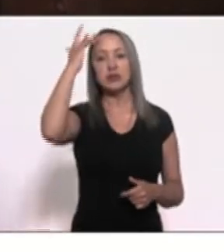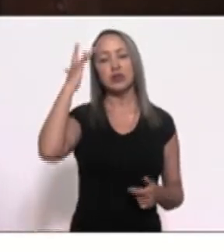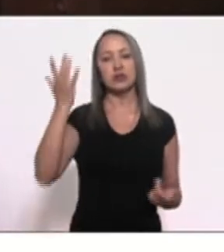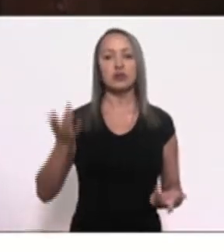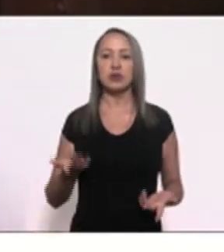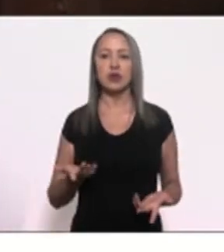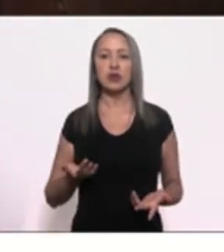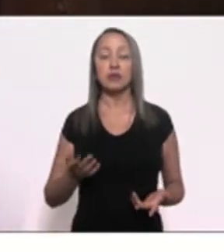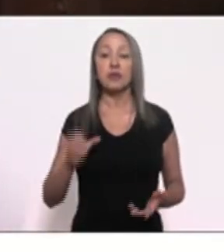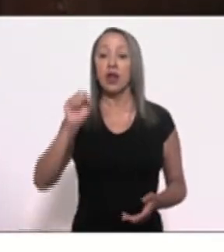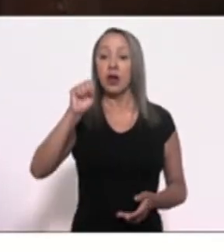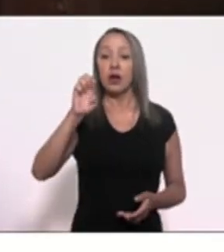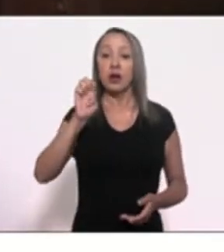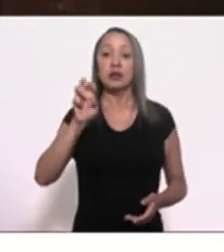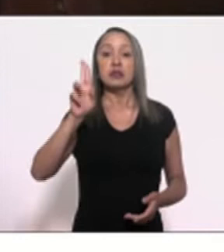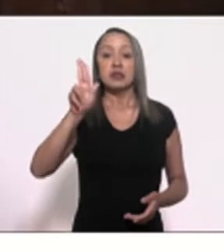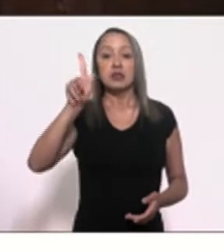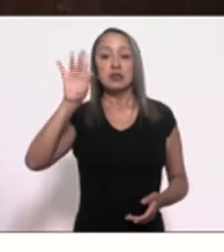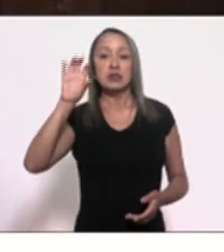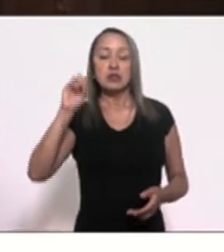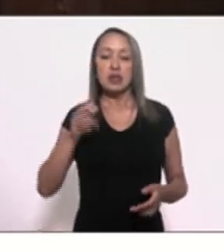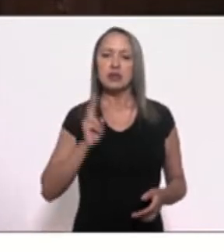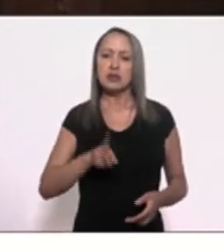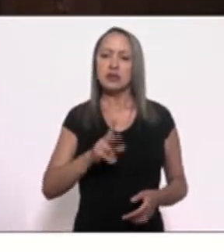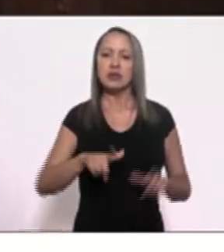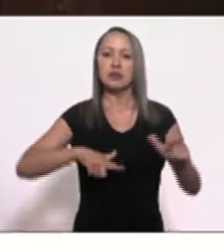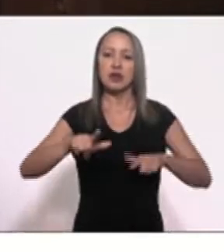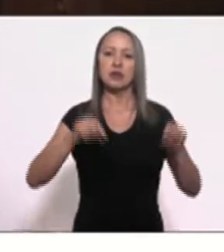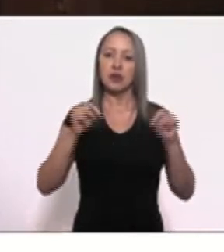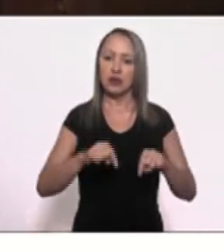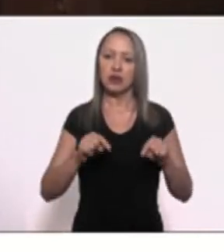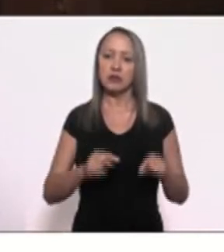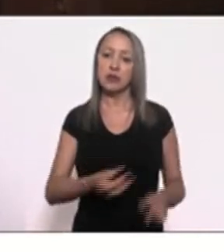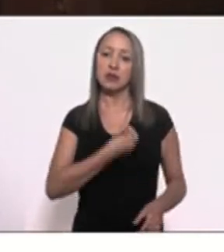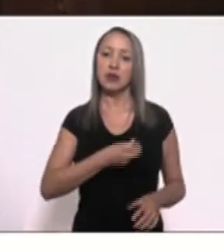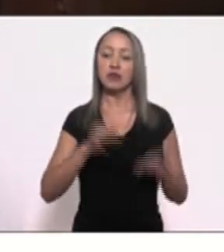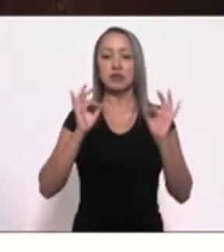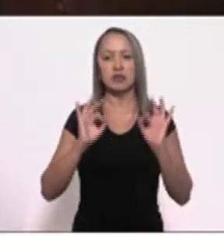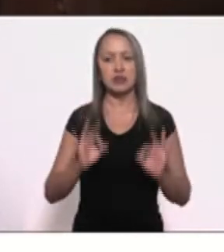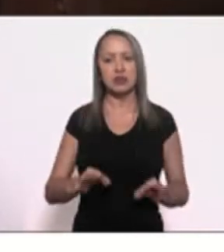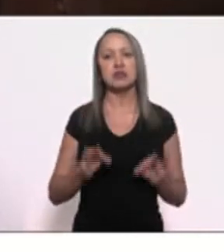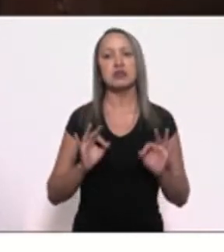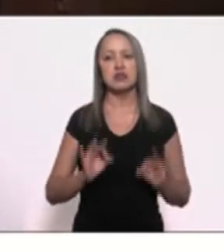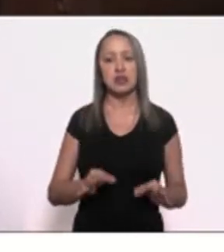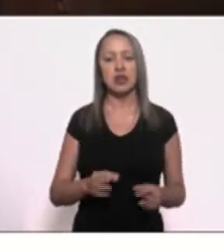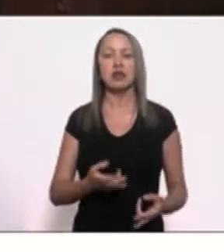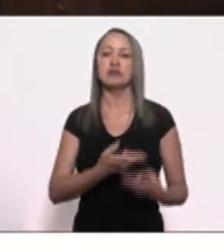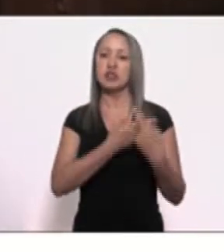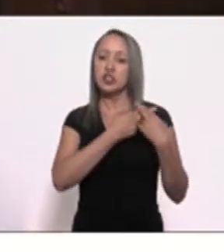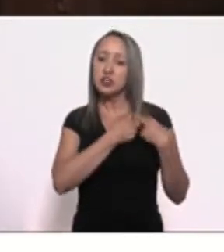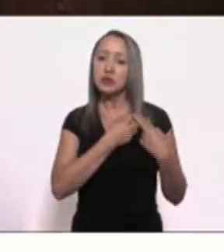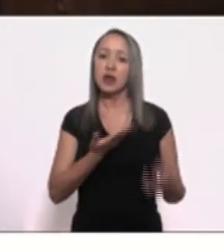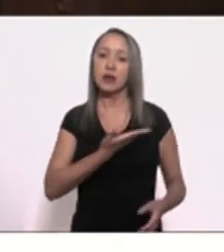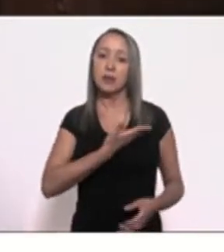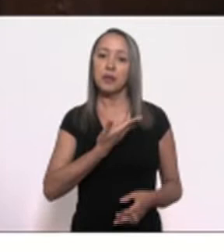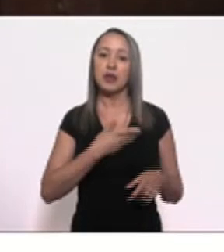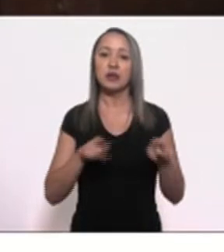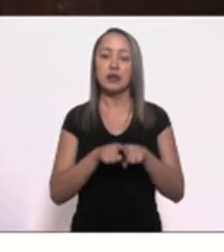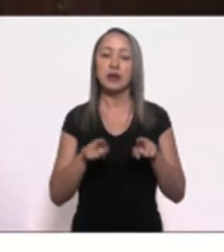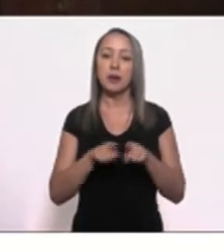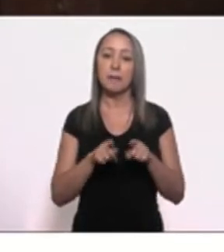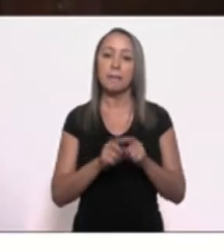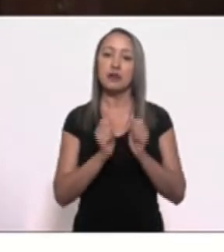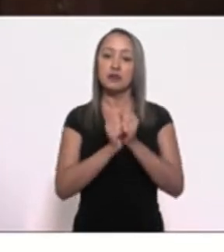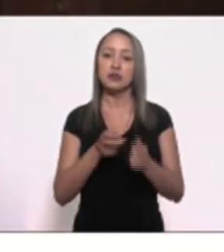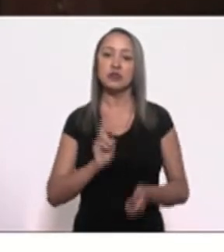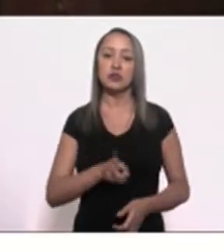O Sérgio Barcelos trabalhou aqui, sempre foi uma pessoa corretíssima conosco, sempre foi uma pessoa amiga, companheira.